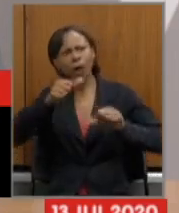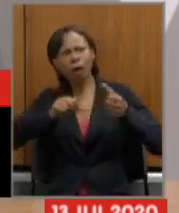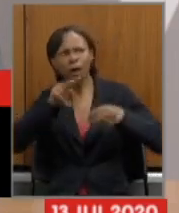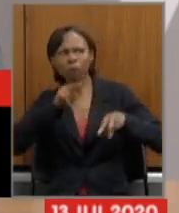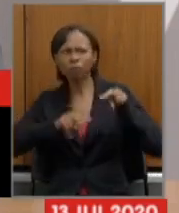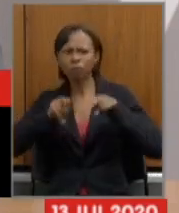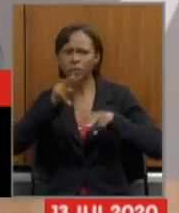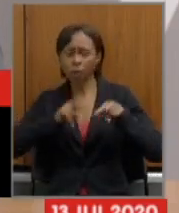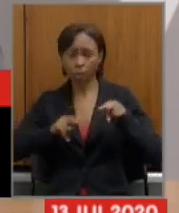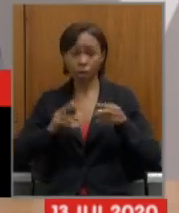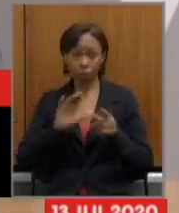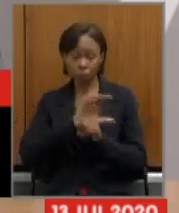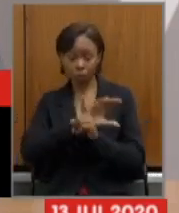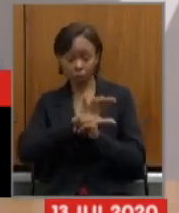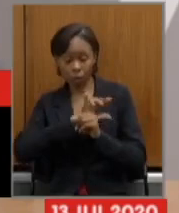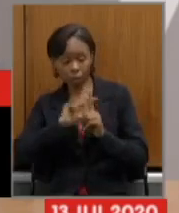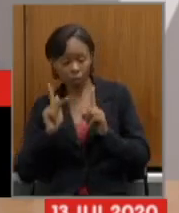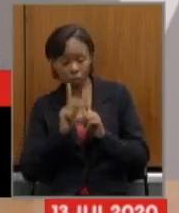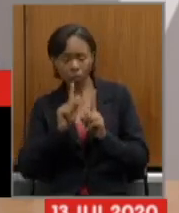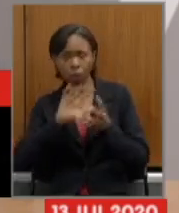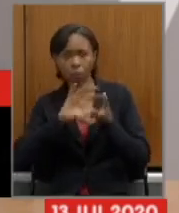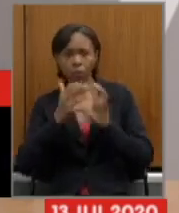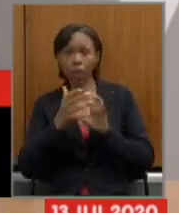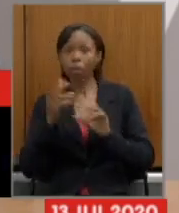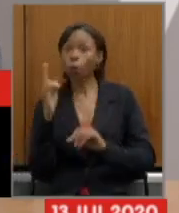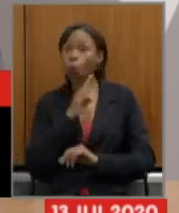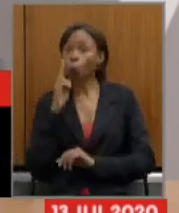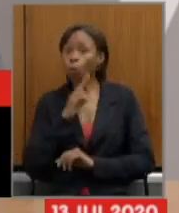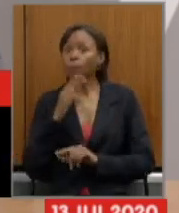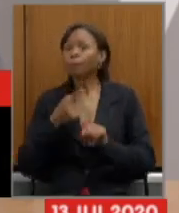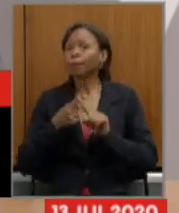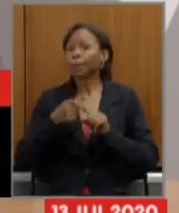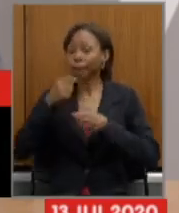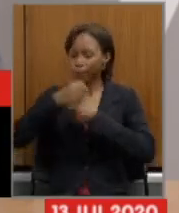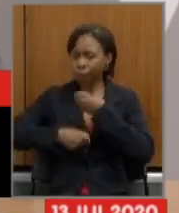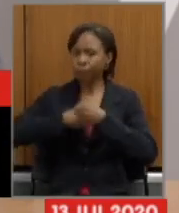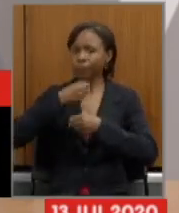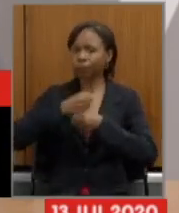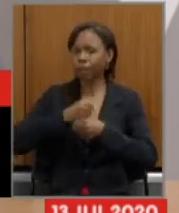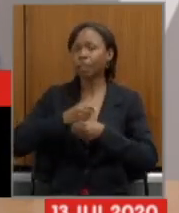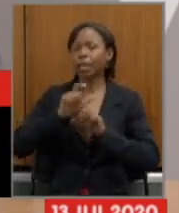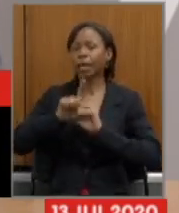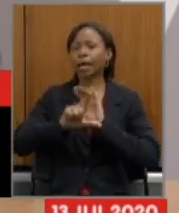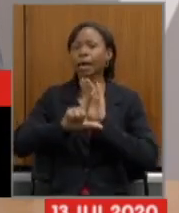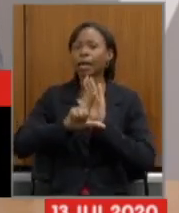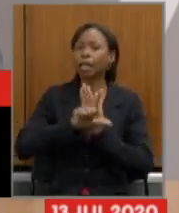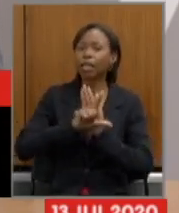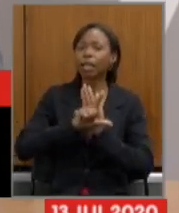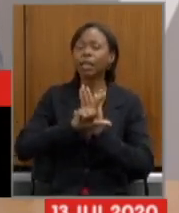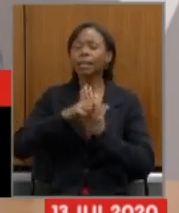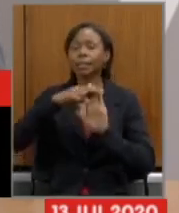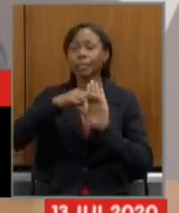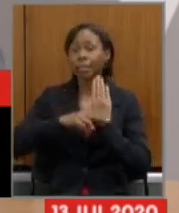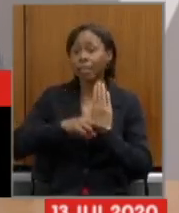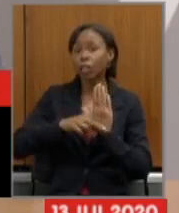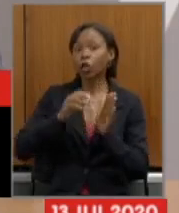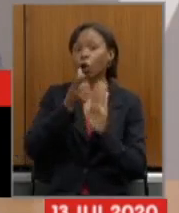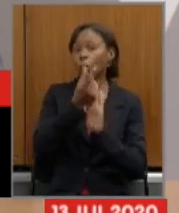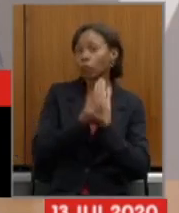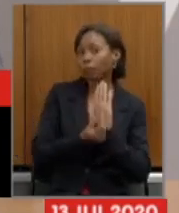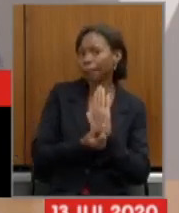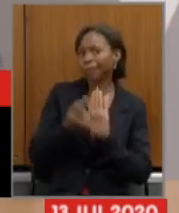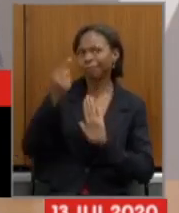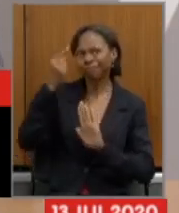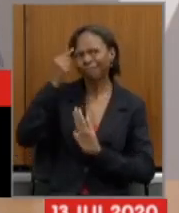essa reforma previdenciária é tão urgente porque para o ano que vem a lei de diretrizes orçamentárias que está tramitando aqui nessa casa prevê um